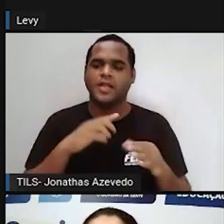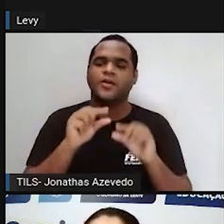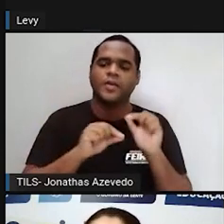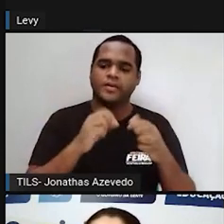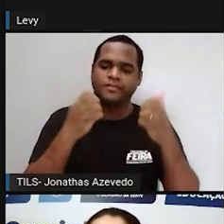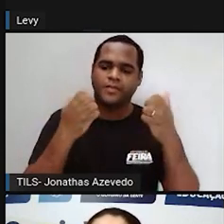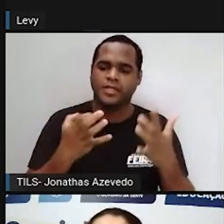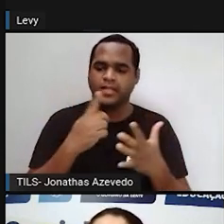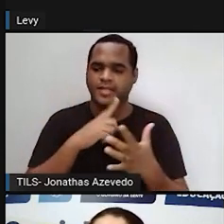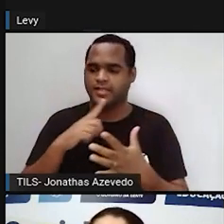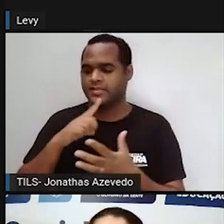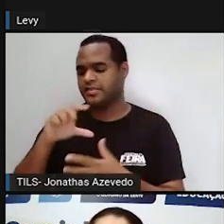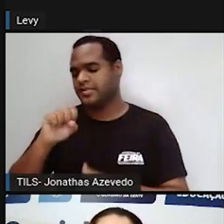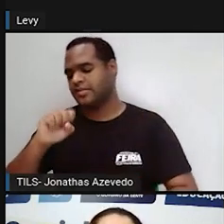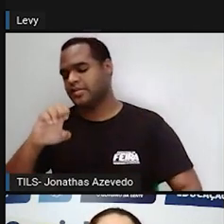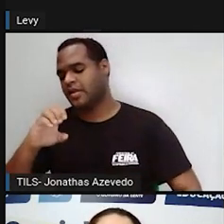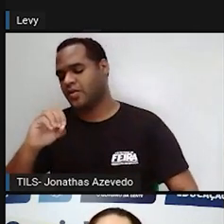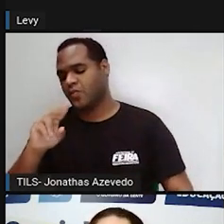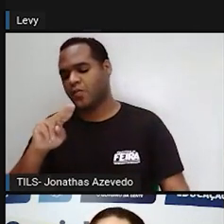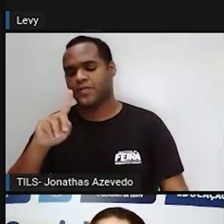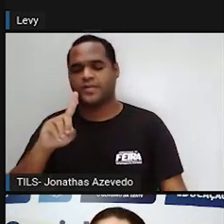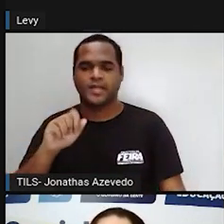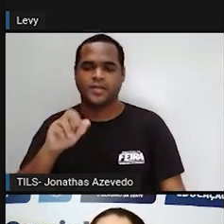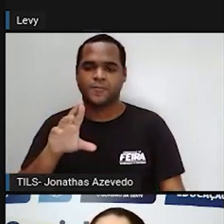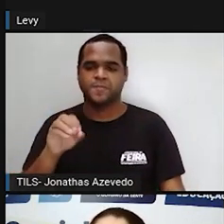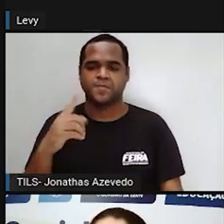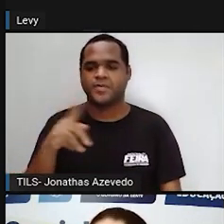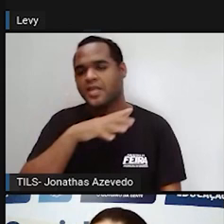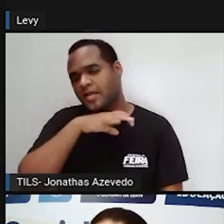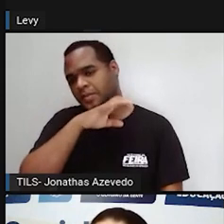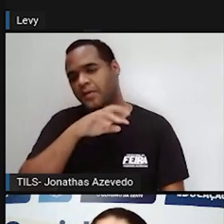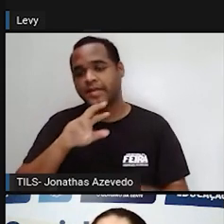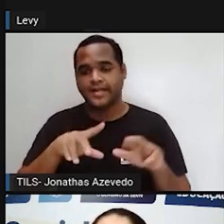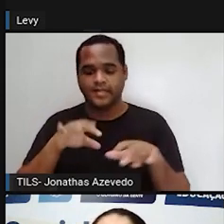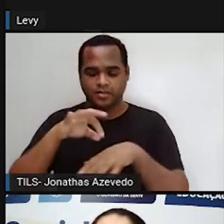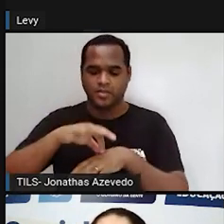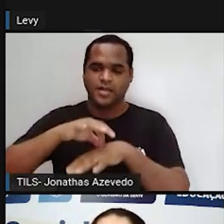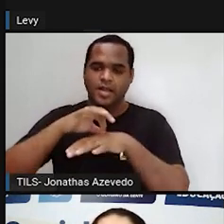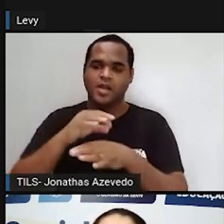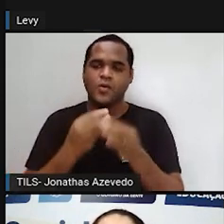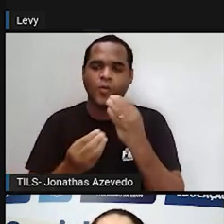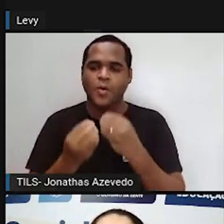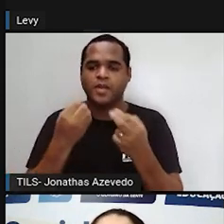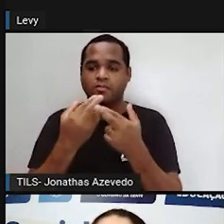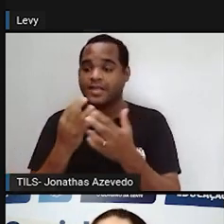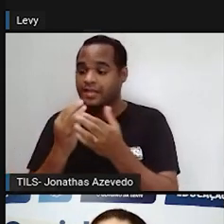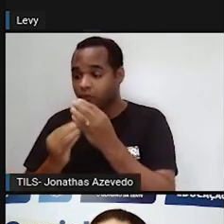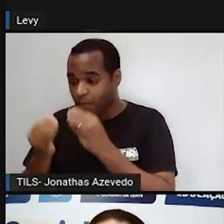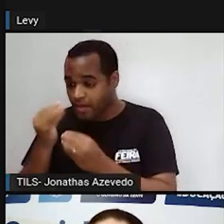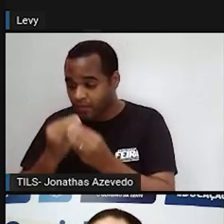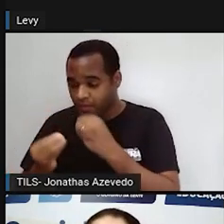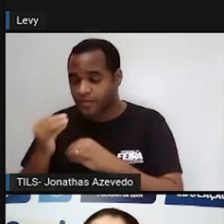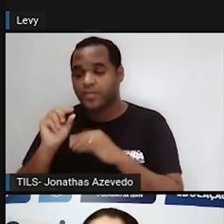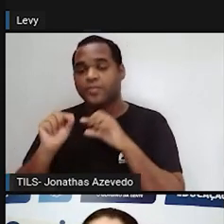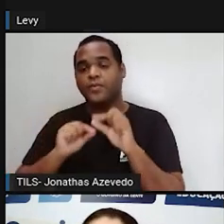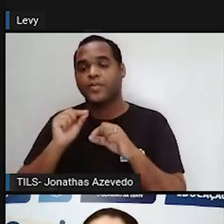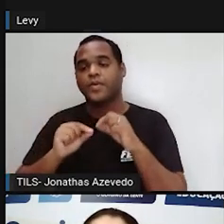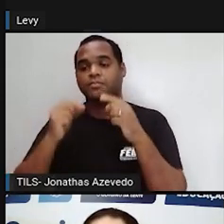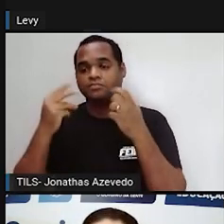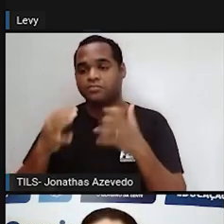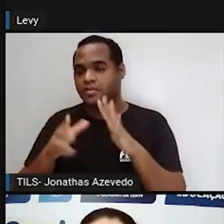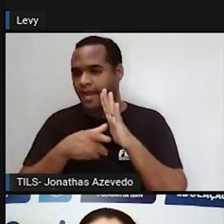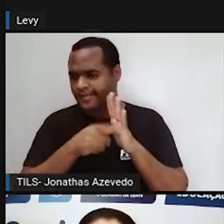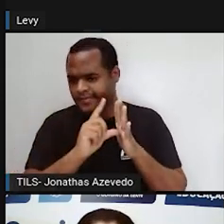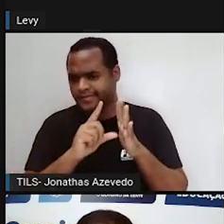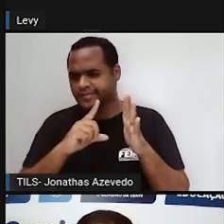secundário, que é aquele animal que ele não é herbívoro, ele é carnívoro e vai se alimentar daquele animal anterior,